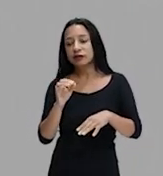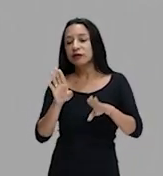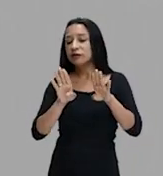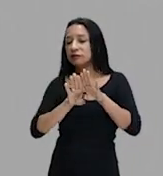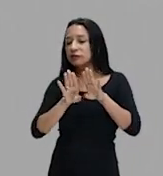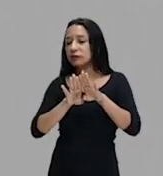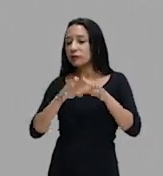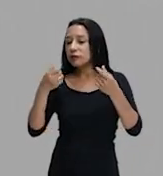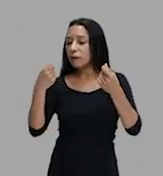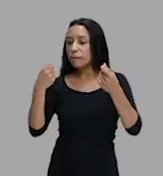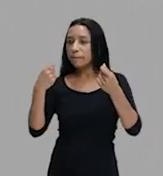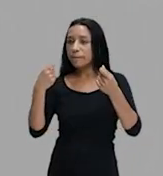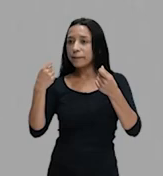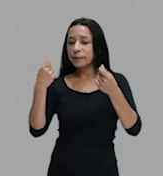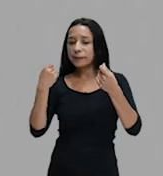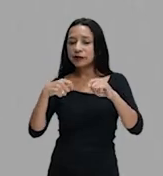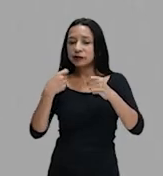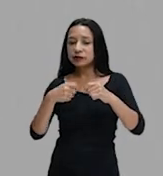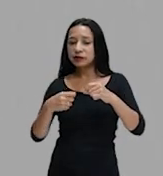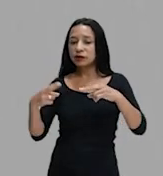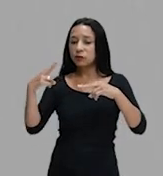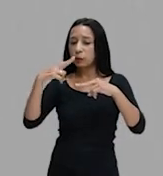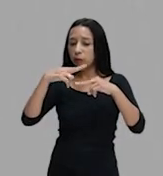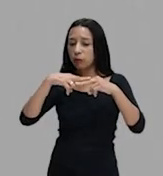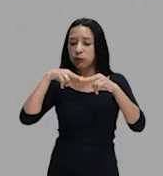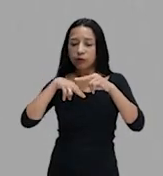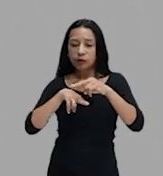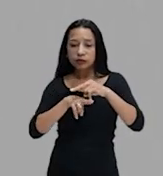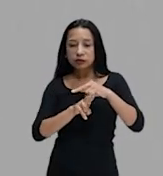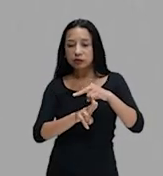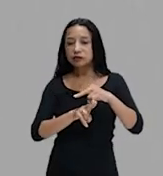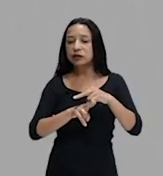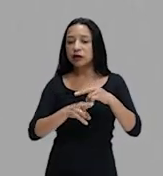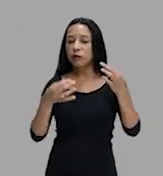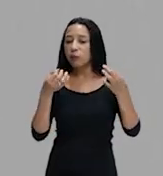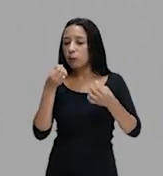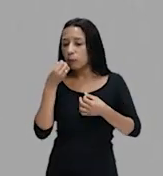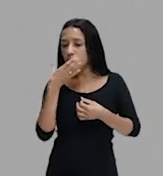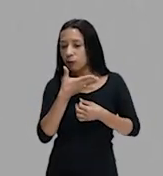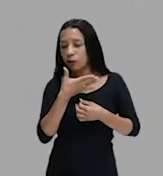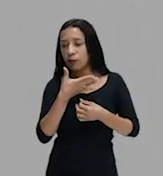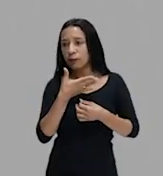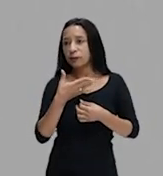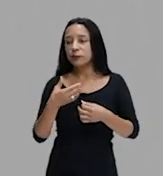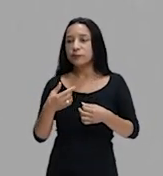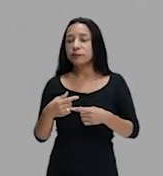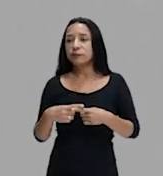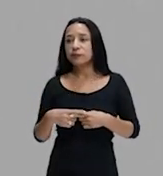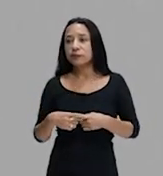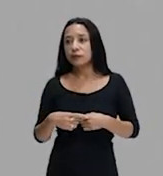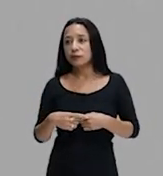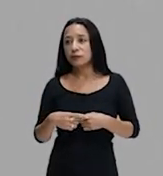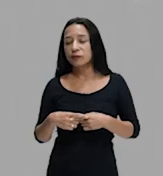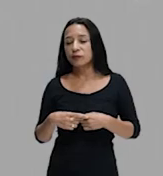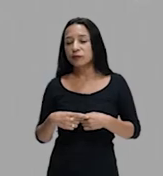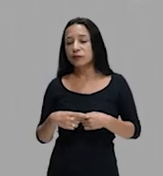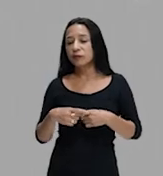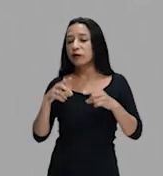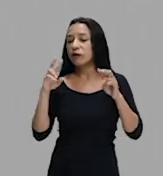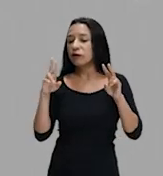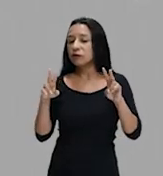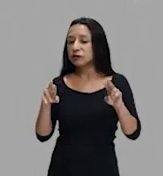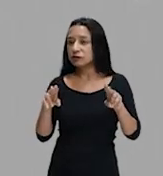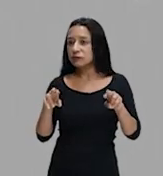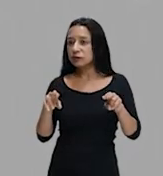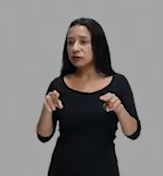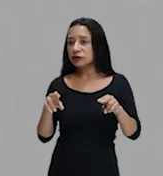necessidade de ter um enterro digno, para não ser enterrado como indigente. Então, essas irmandades,